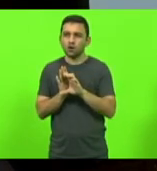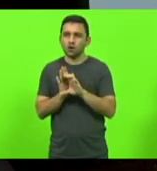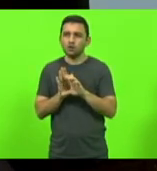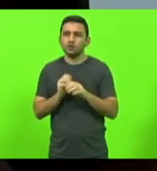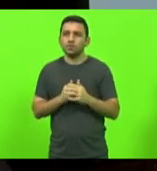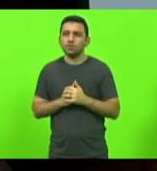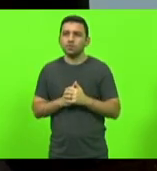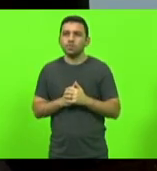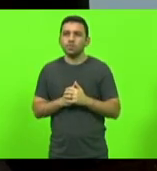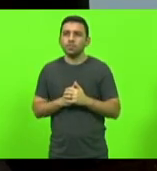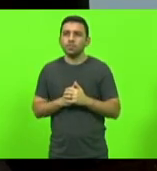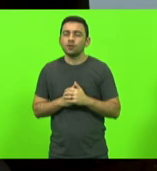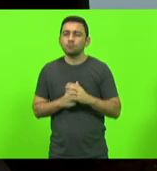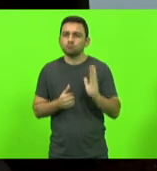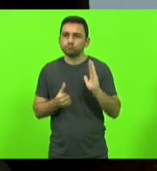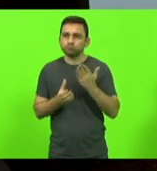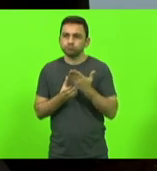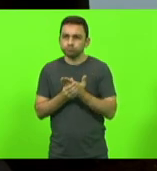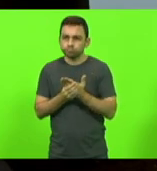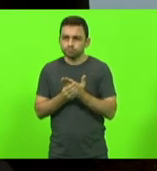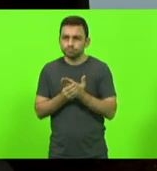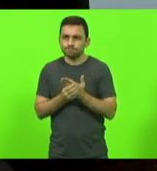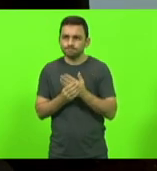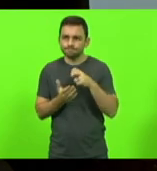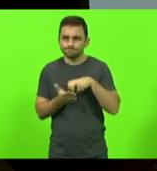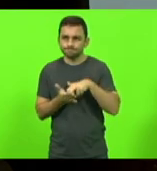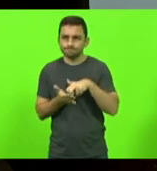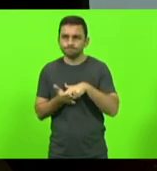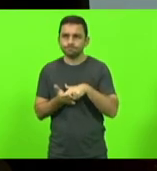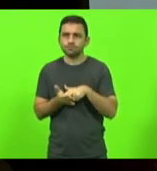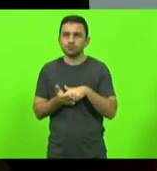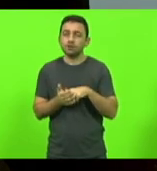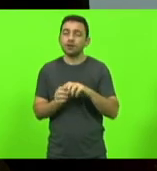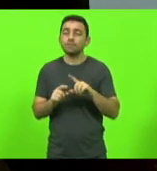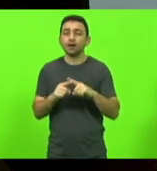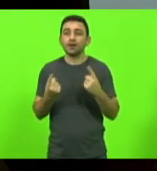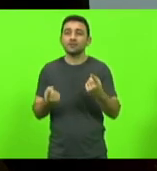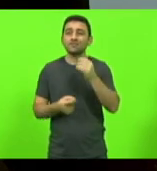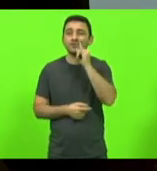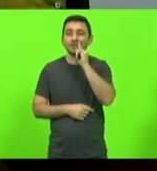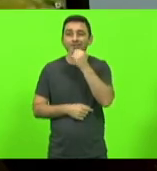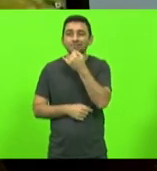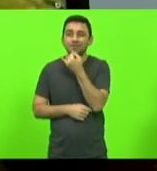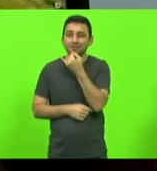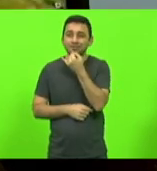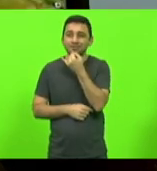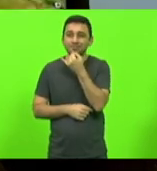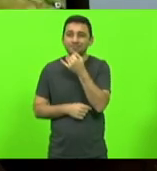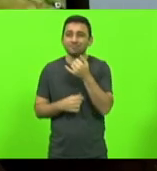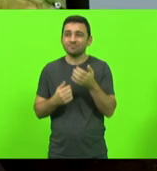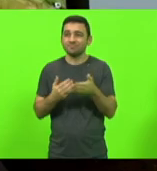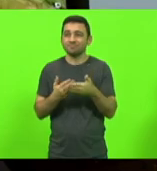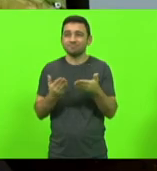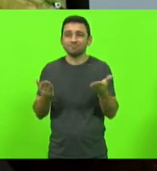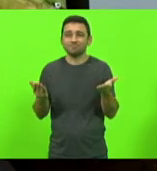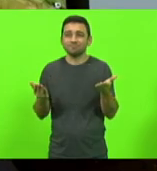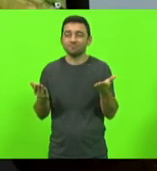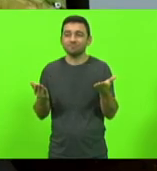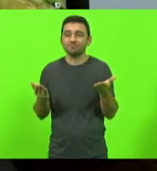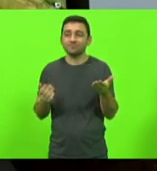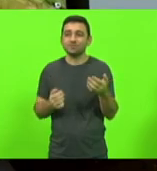Processo Penal. Porém, infelizmente, ele ainda não está